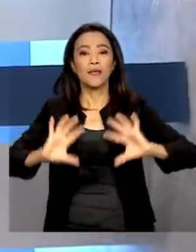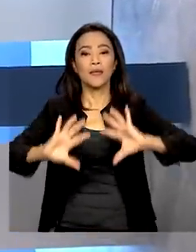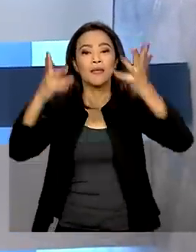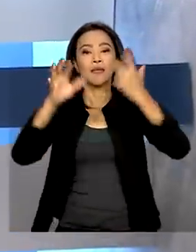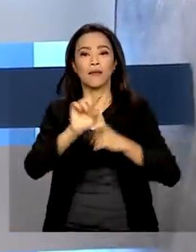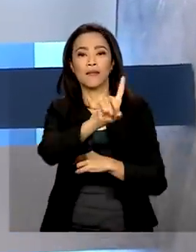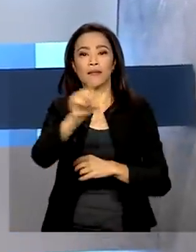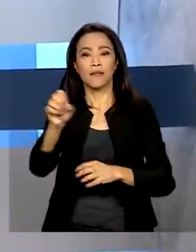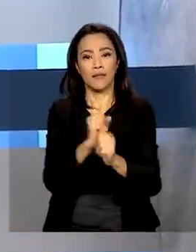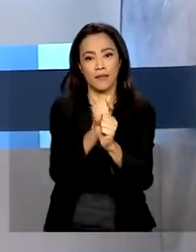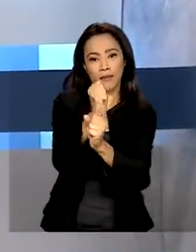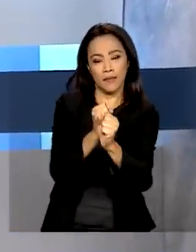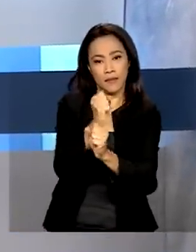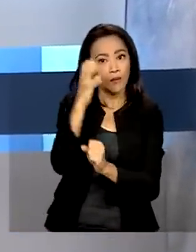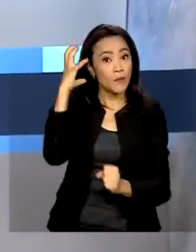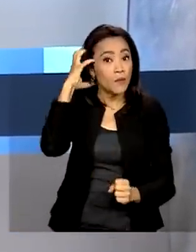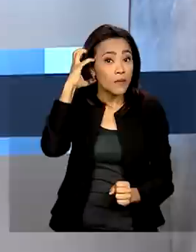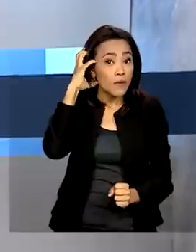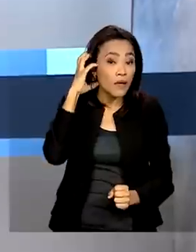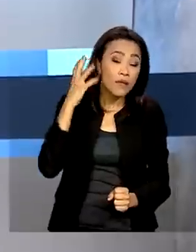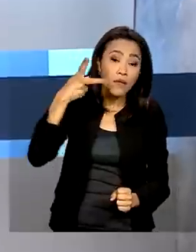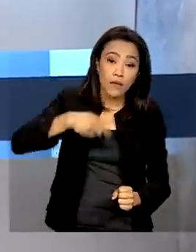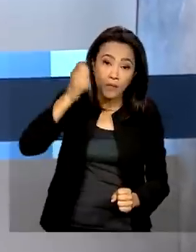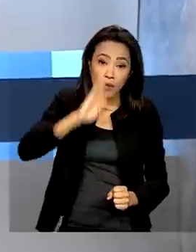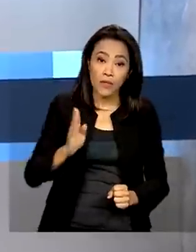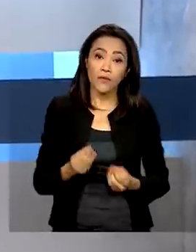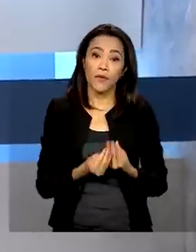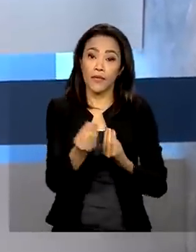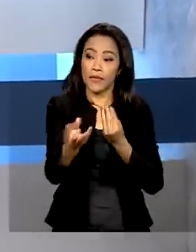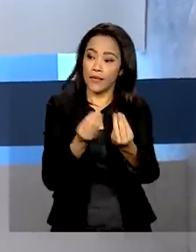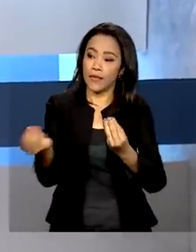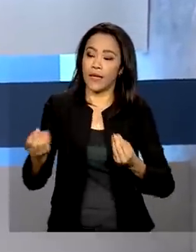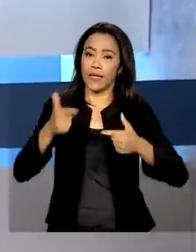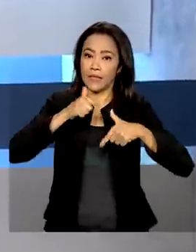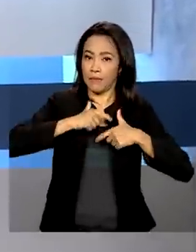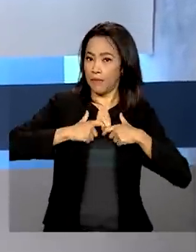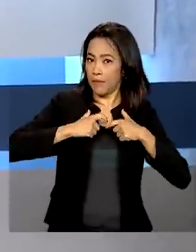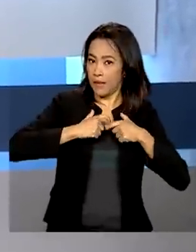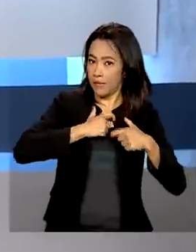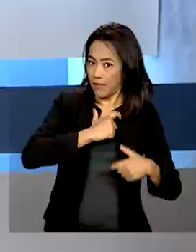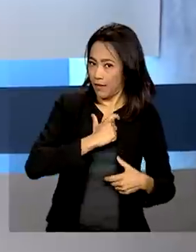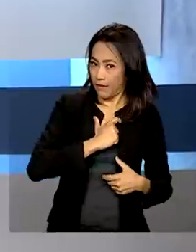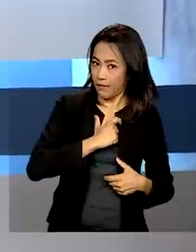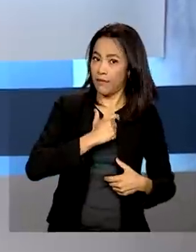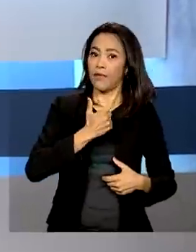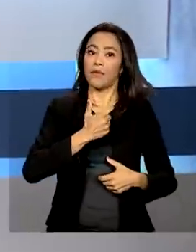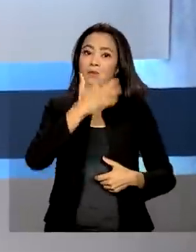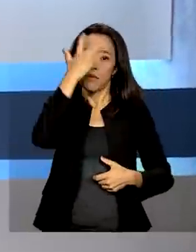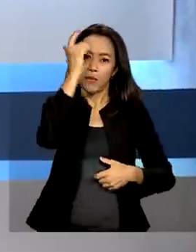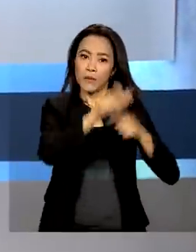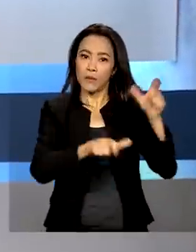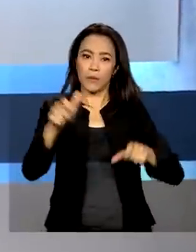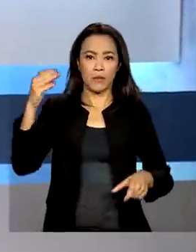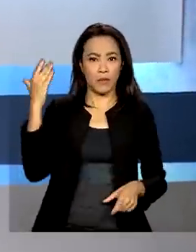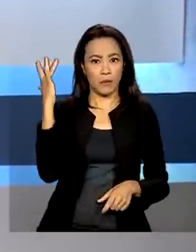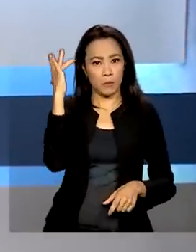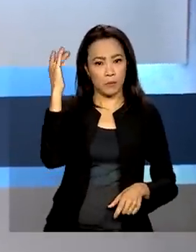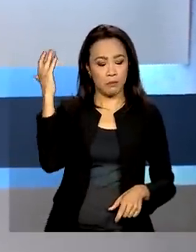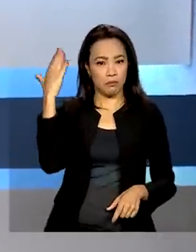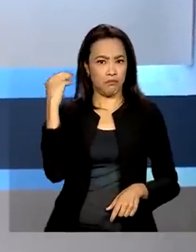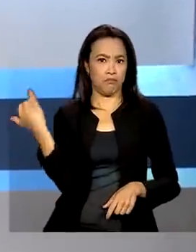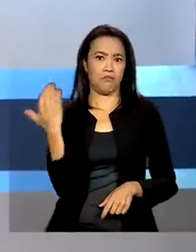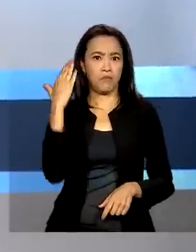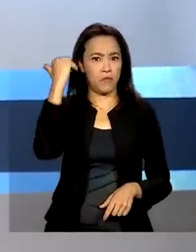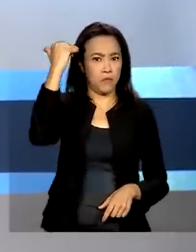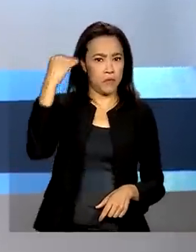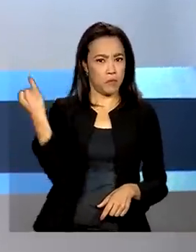do rádio no Brasil. Foram entregues medalhas para radiodifusores e personalidades do setor, além do anúncio da isenção de